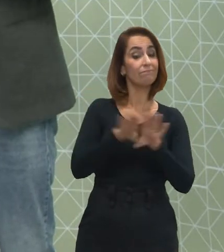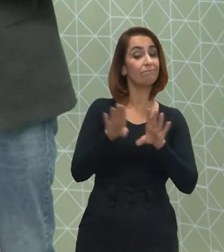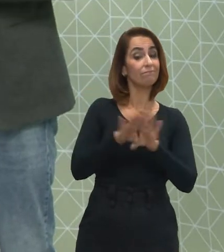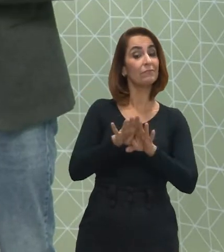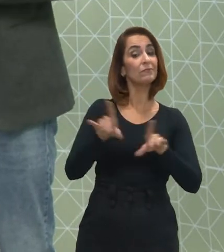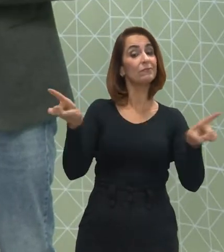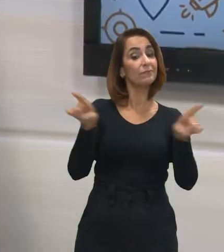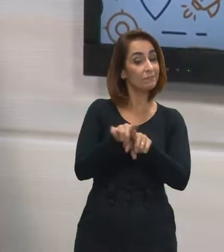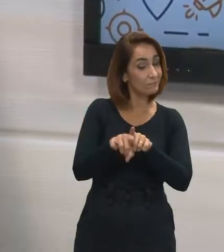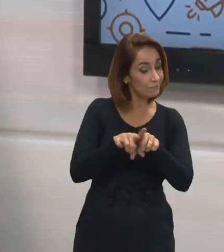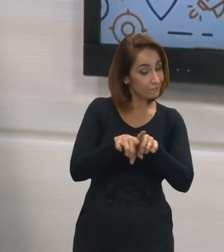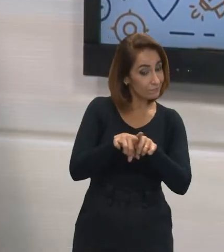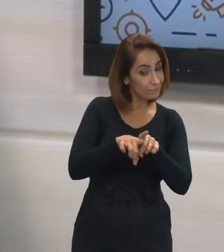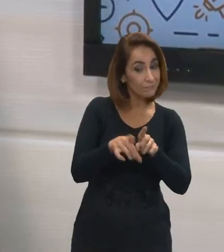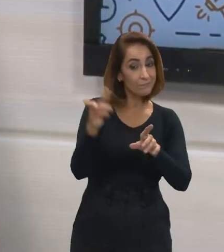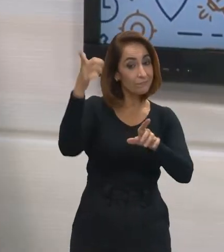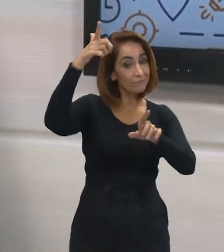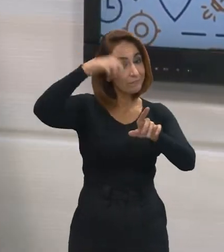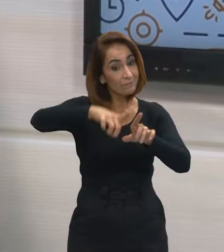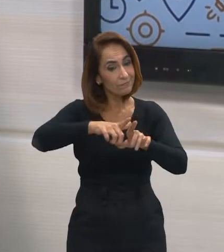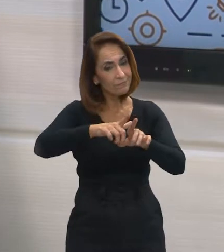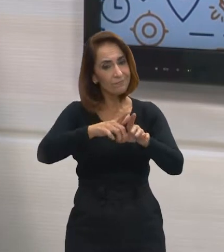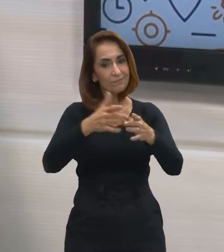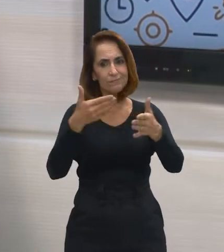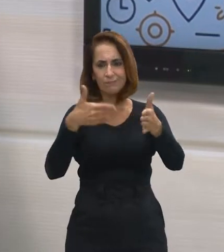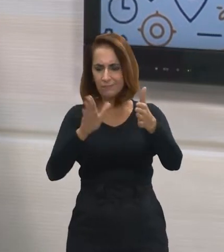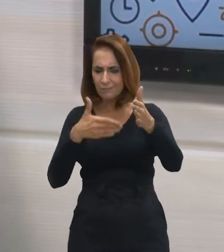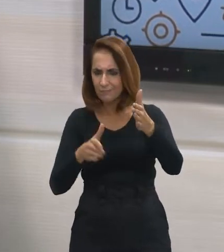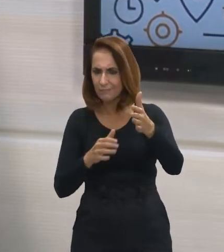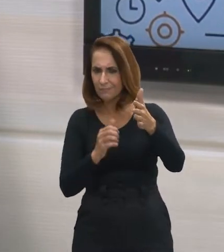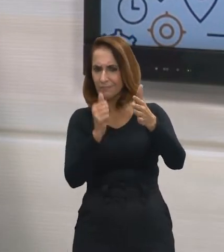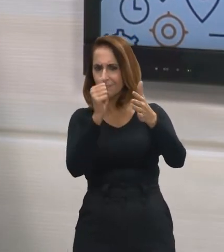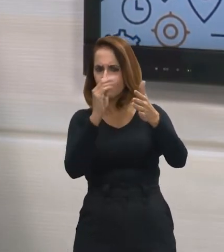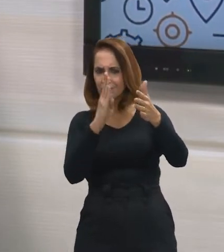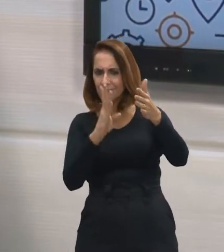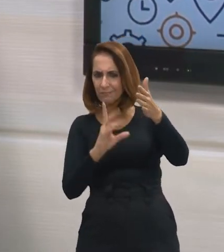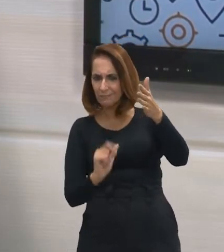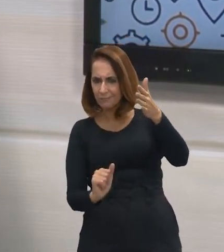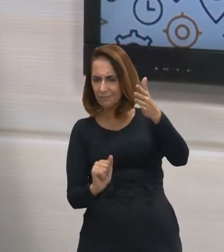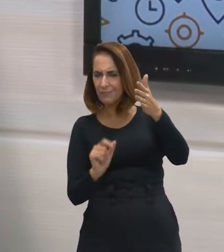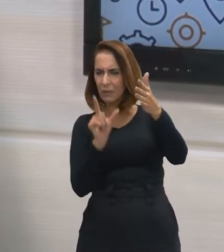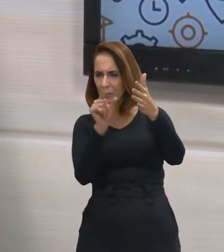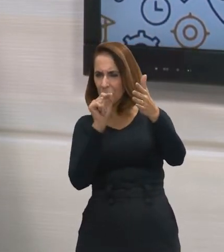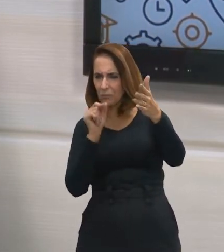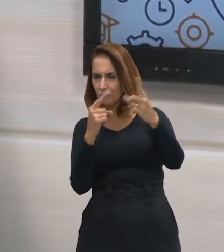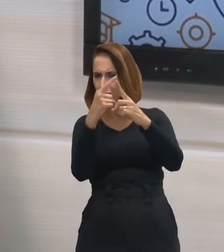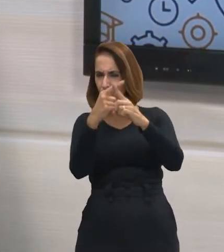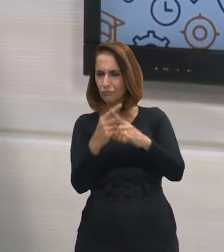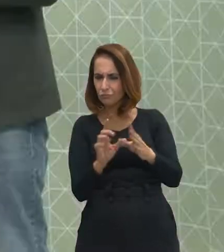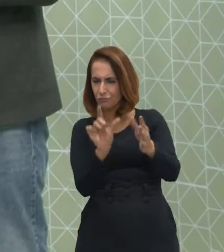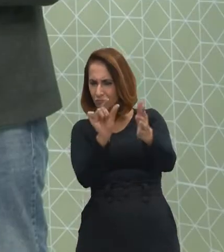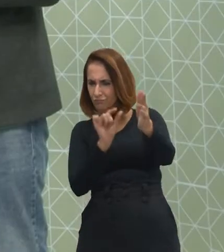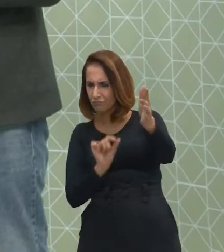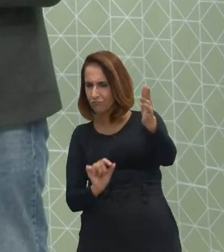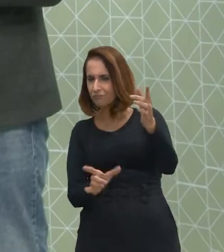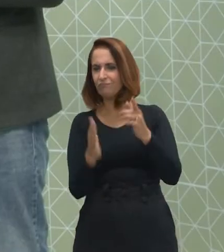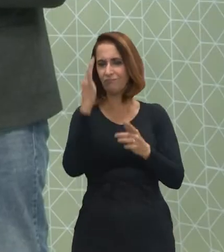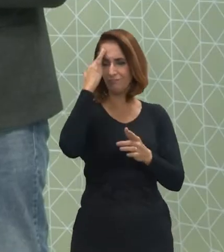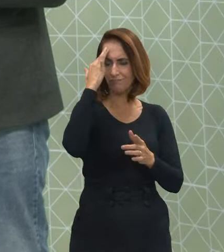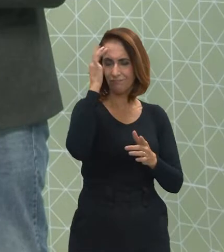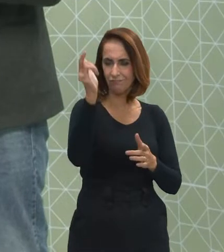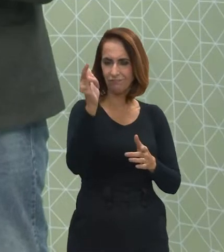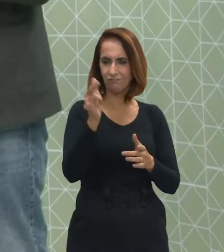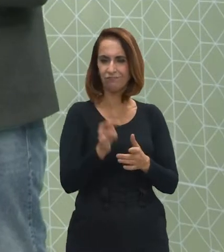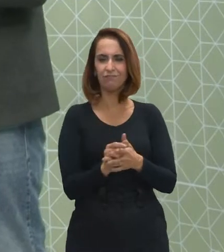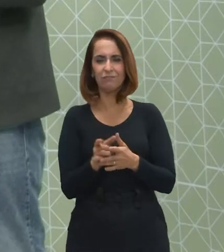também, da mesma forma, consiga ir eliminando outras questões. Ele vai pegando pontos-chaves. E, quando